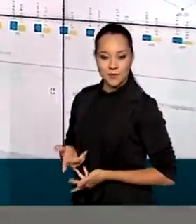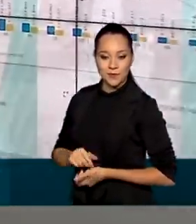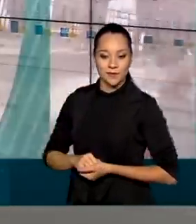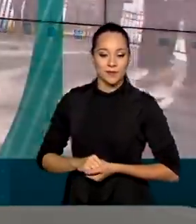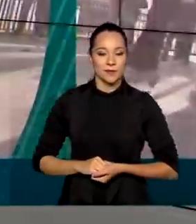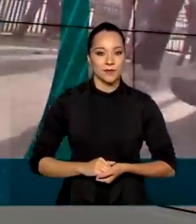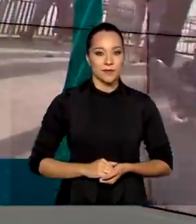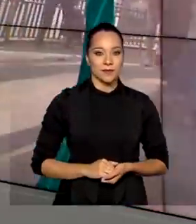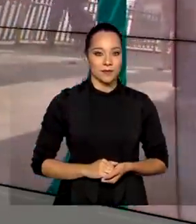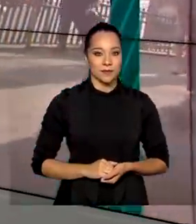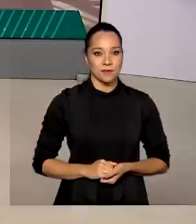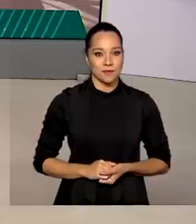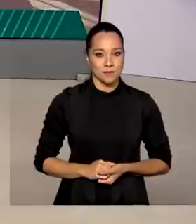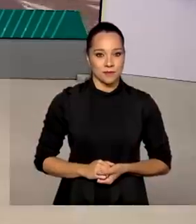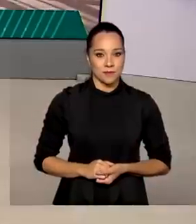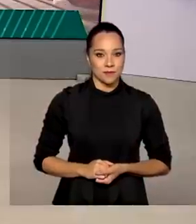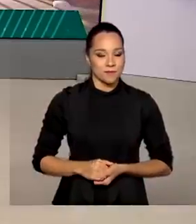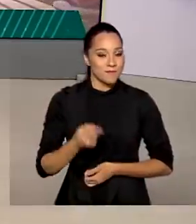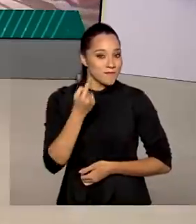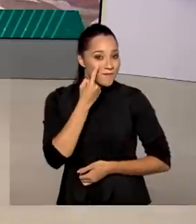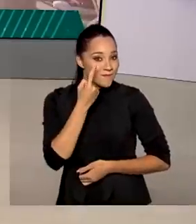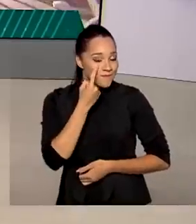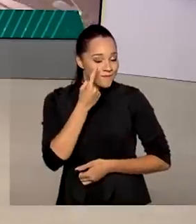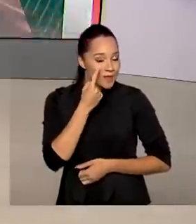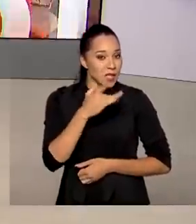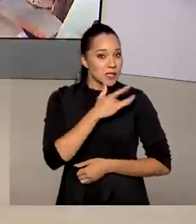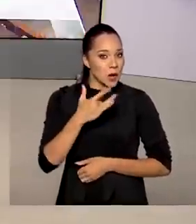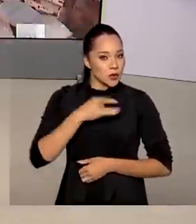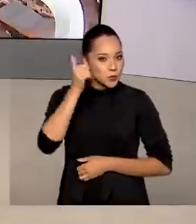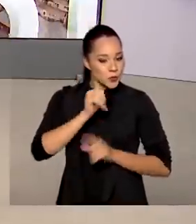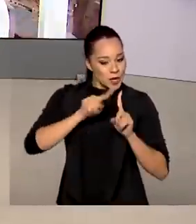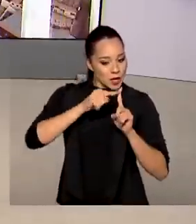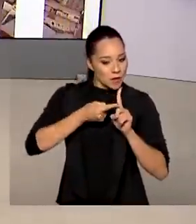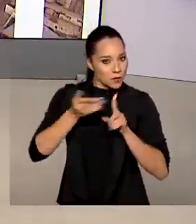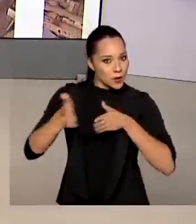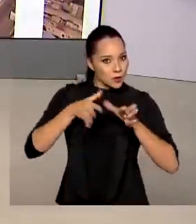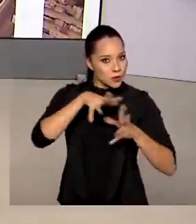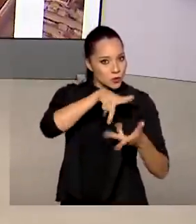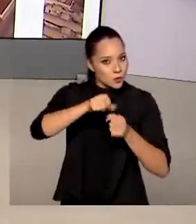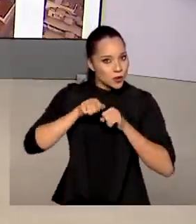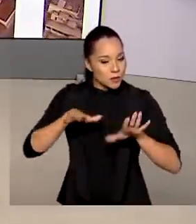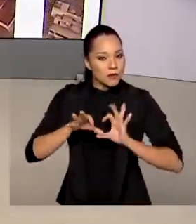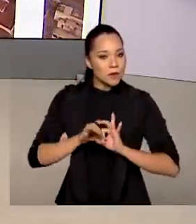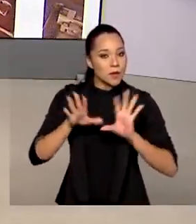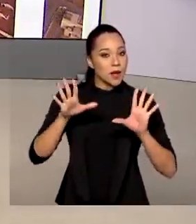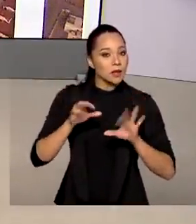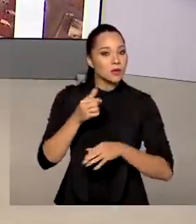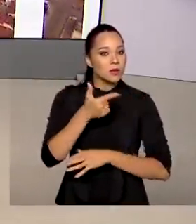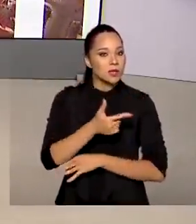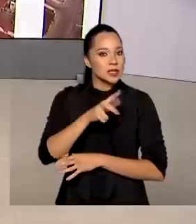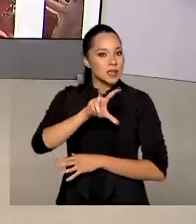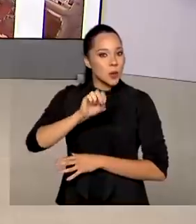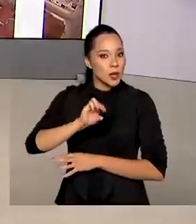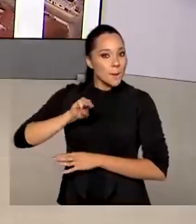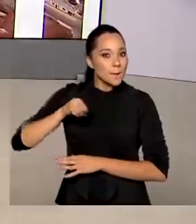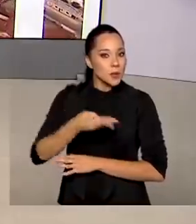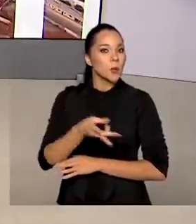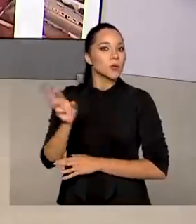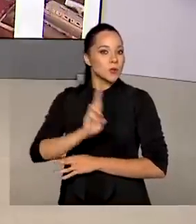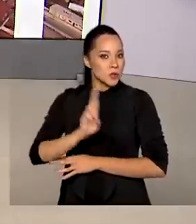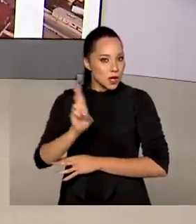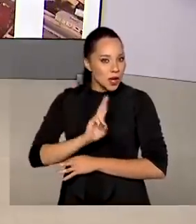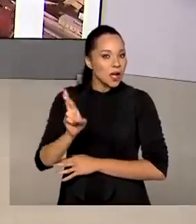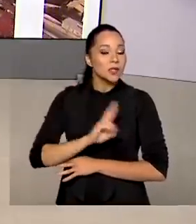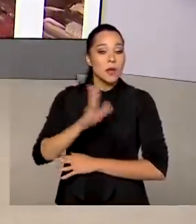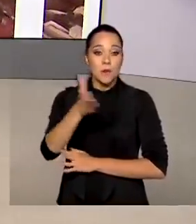.br. E de olho na saúde das gestantes durante a pandemia, foram liberados quase 250 milhões de reais